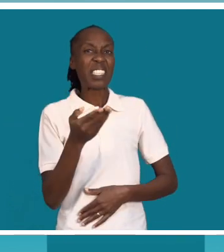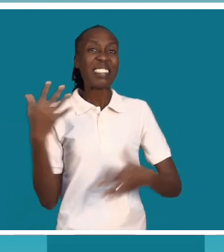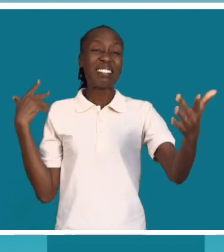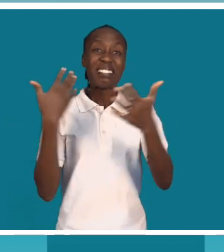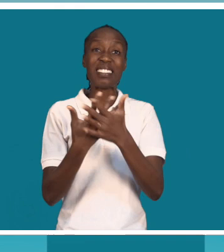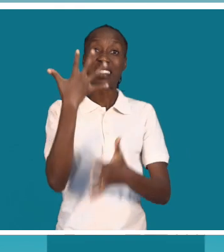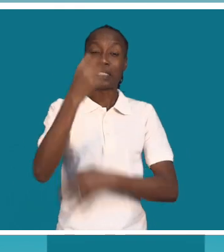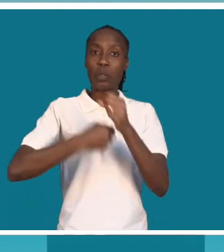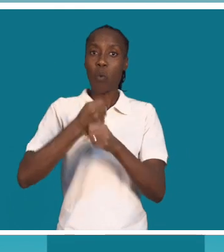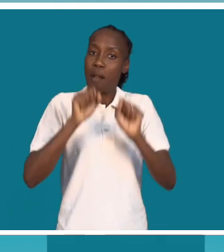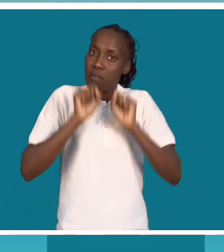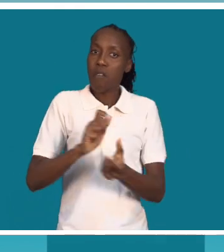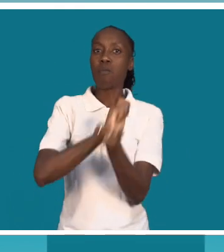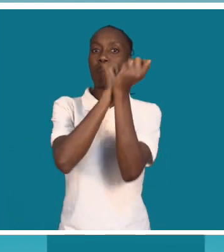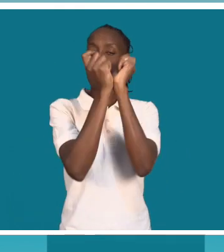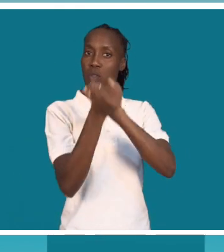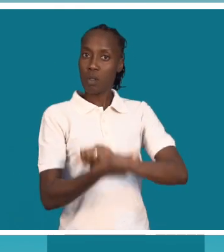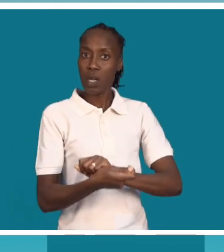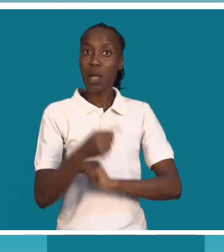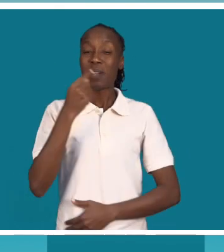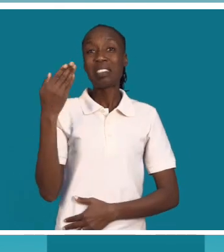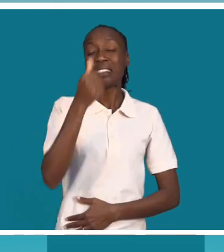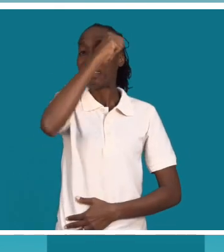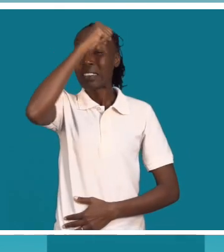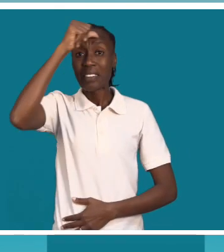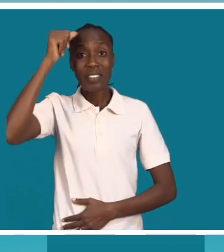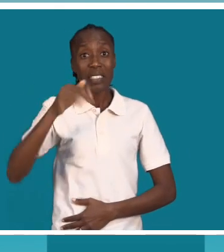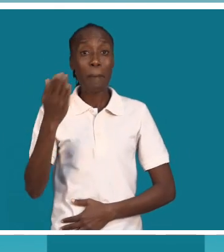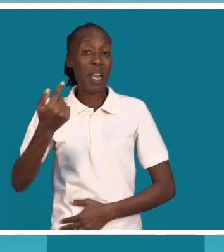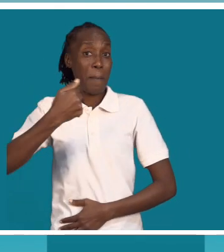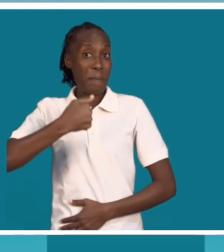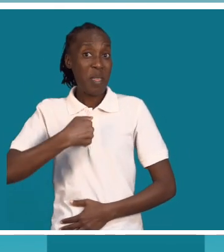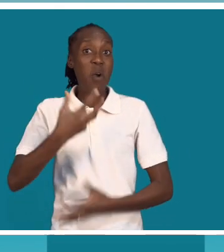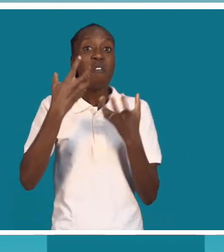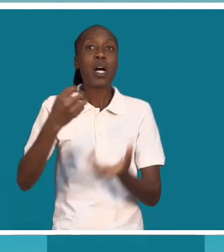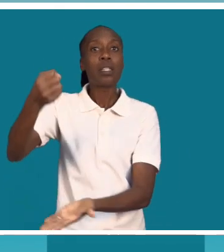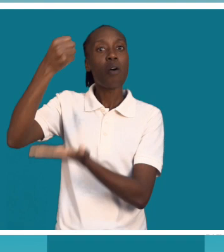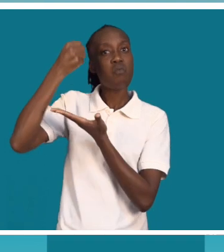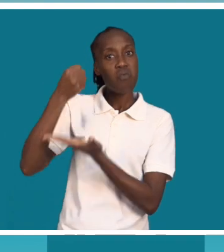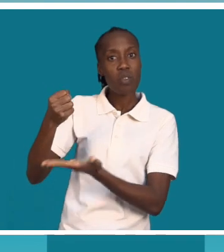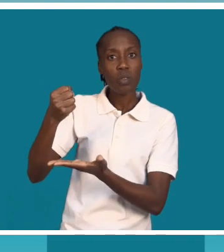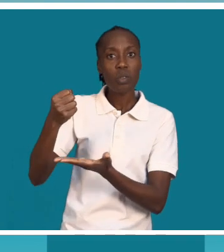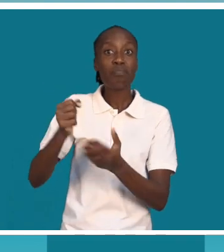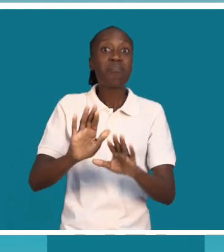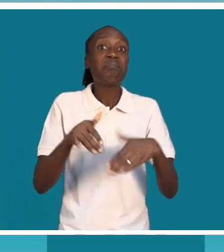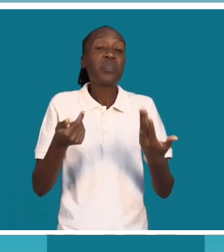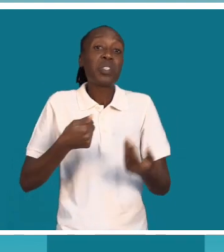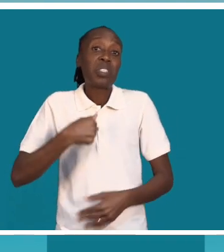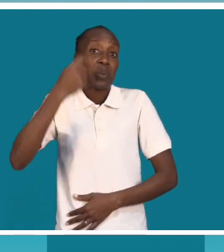prótese se tem que mudar cada cinco anos. E eu, por que estou aqui, é difícil para mim, porque não tenho recursos econômicos,